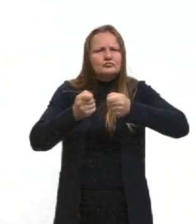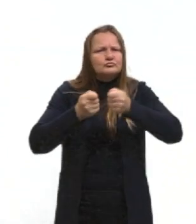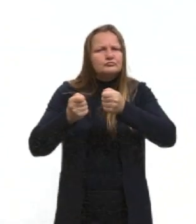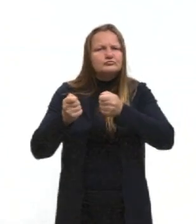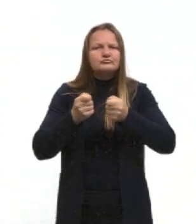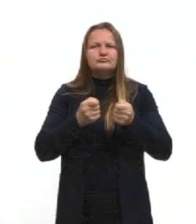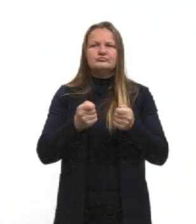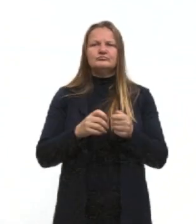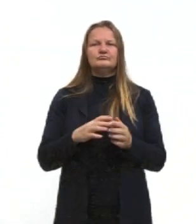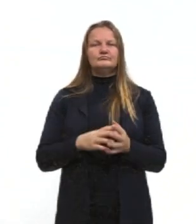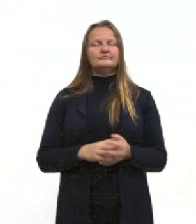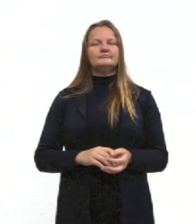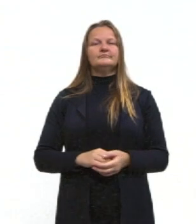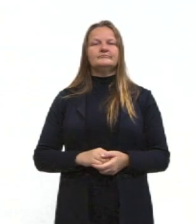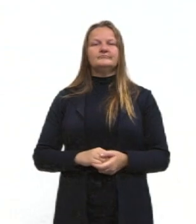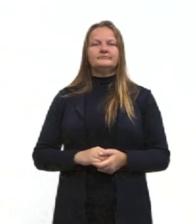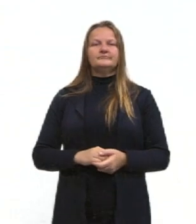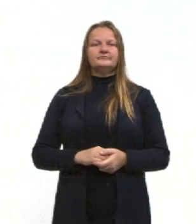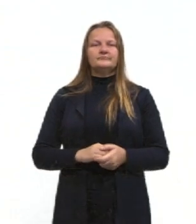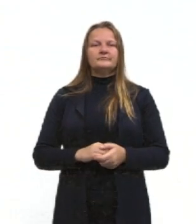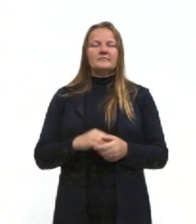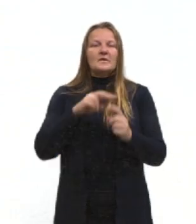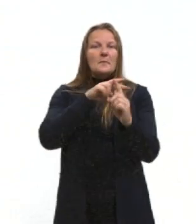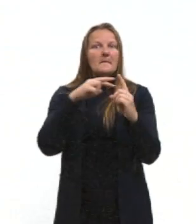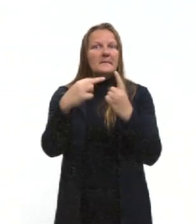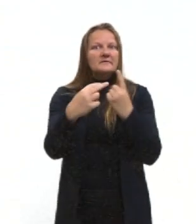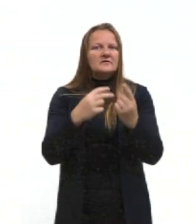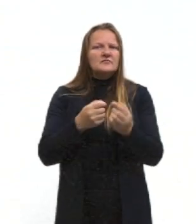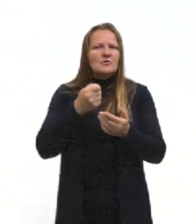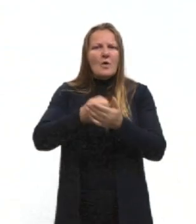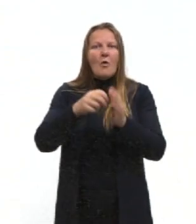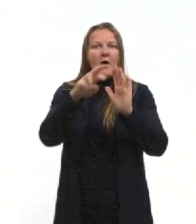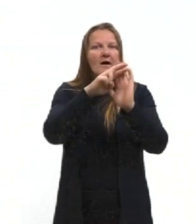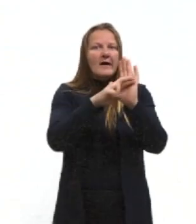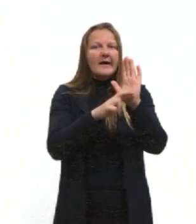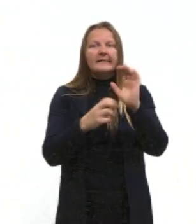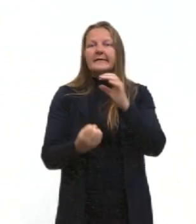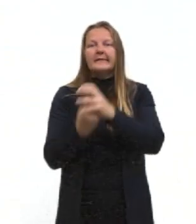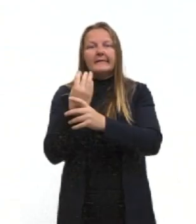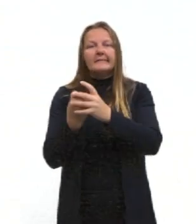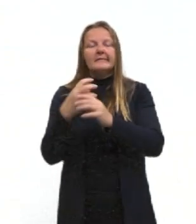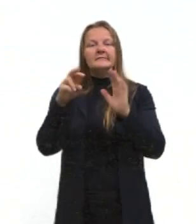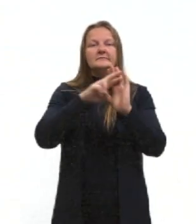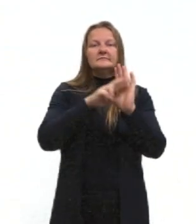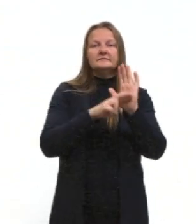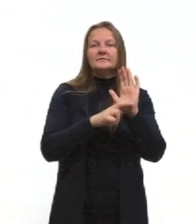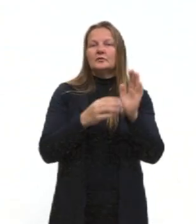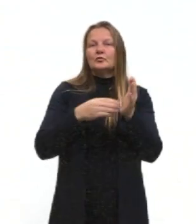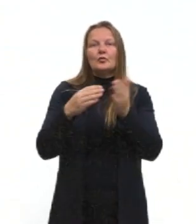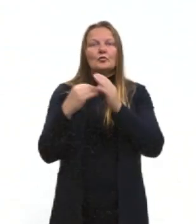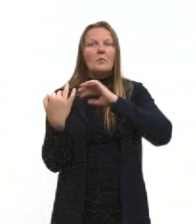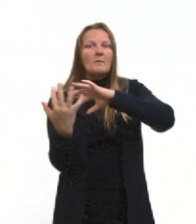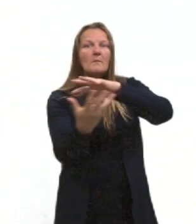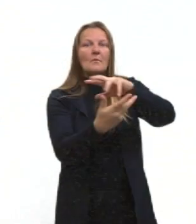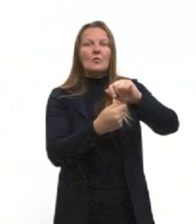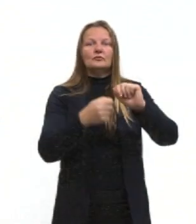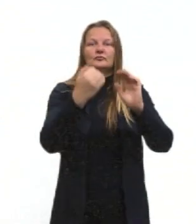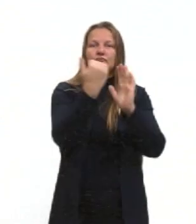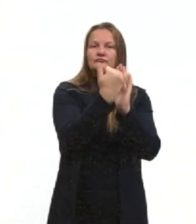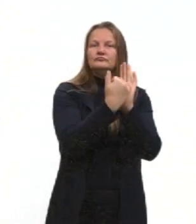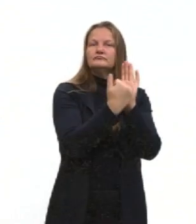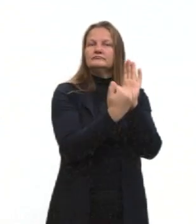prospecção, ditavam o valor do petróleo e justamente, se a gente observar, são empresas